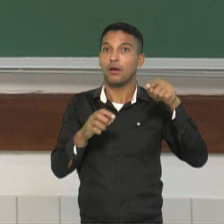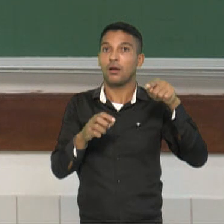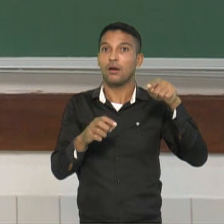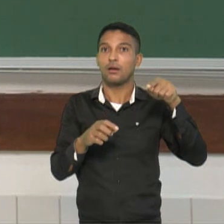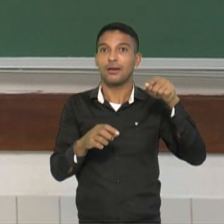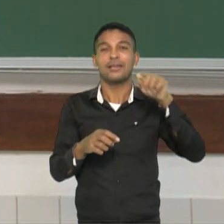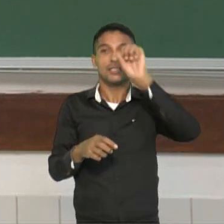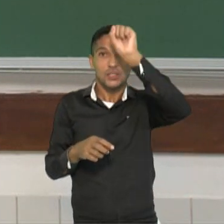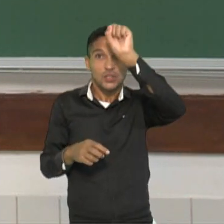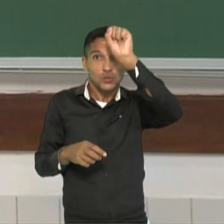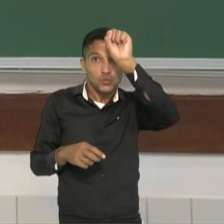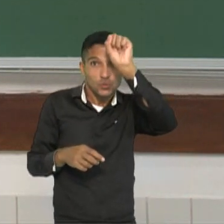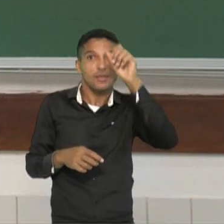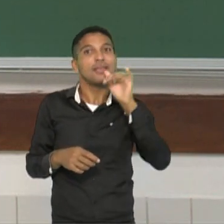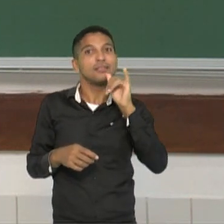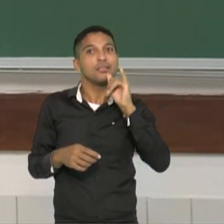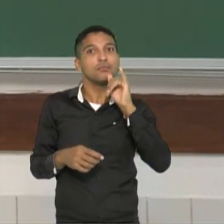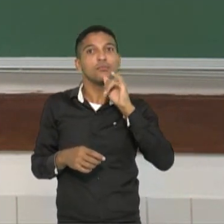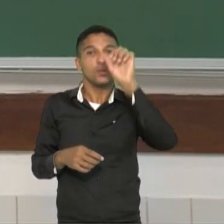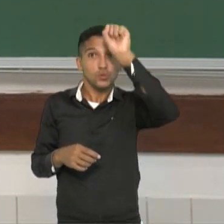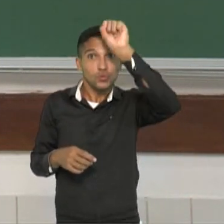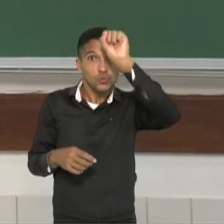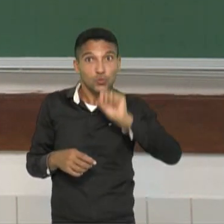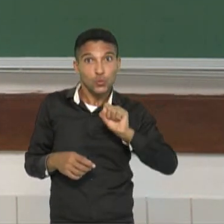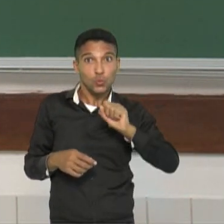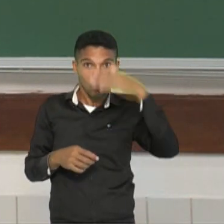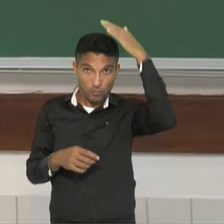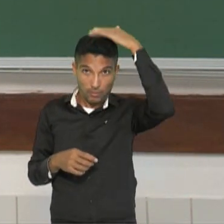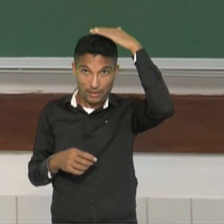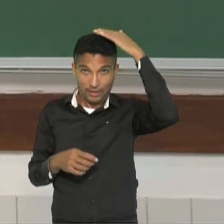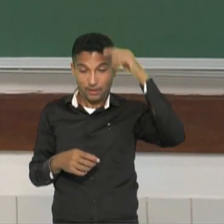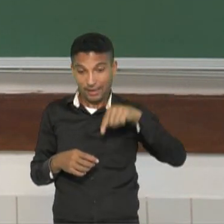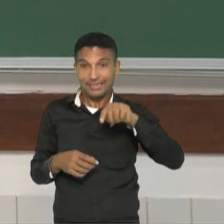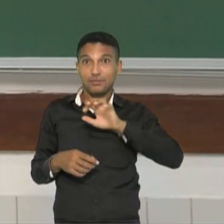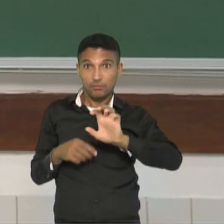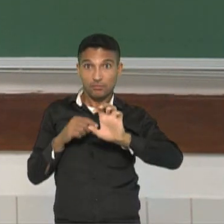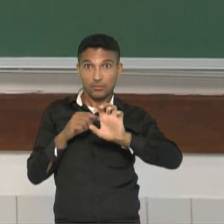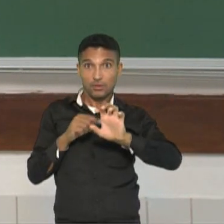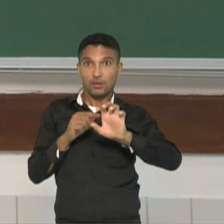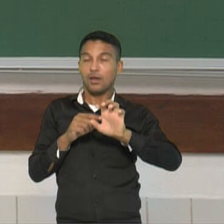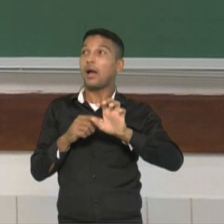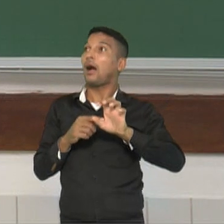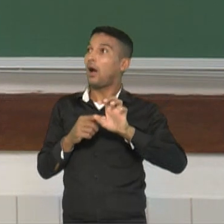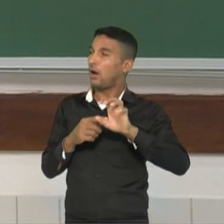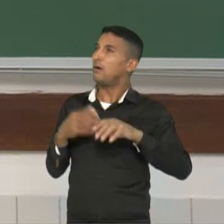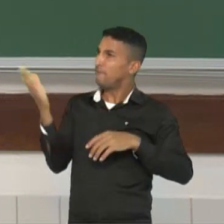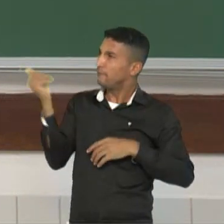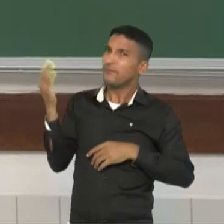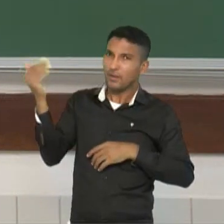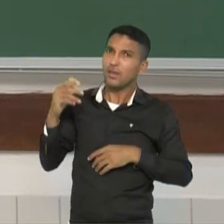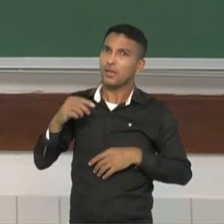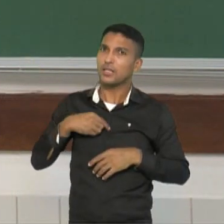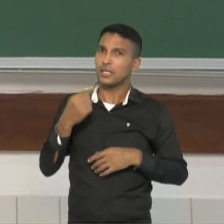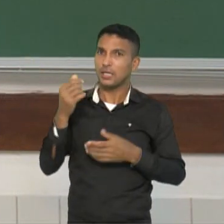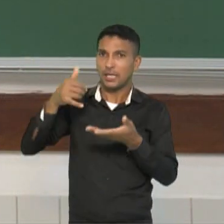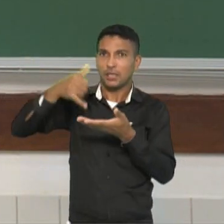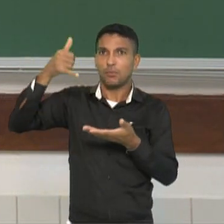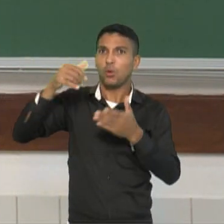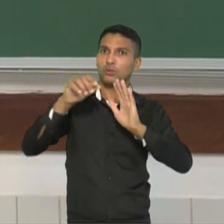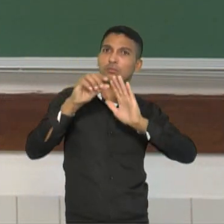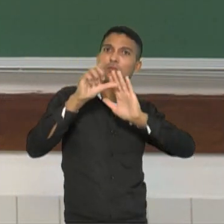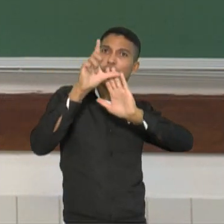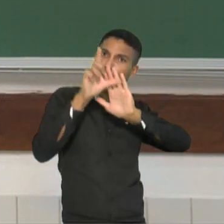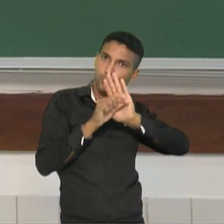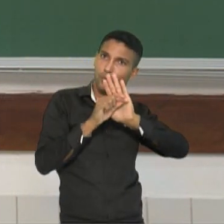região sul, aqui onde está o estado do Paraná. Também, a região nordeste recebeu muitas indústrias por conta